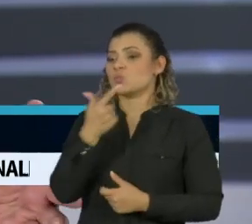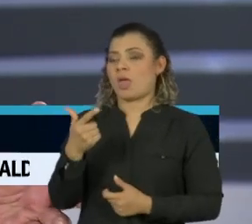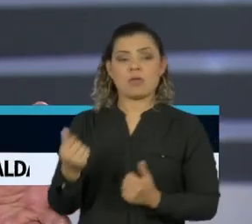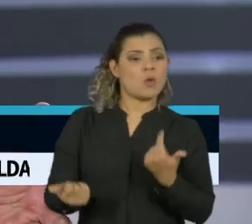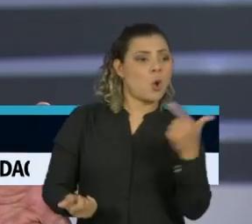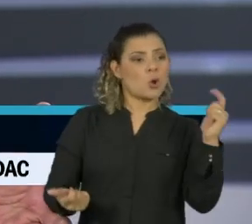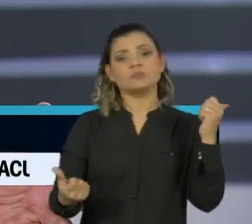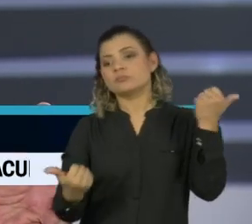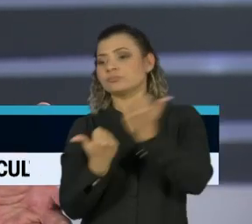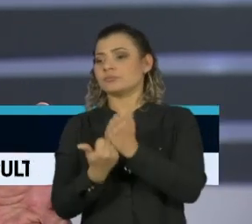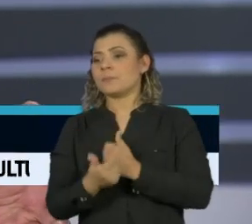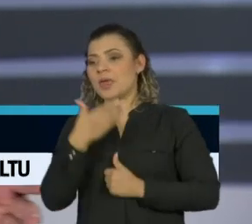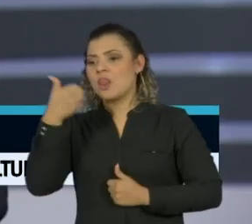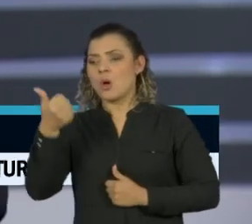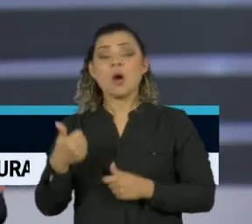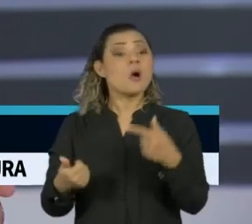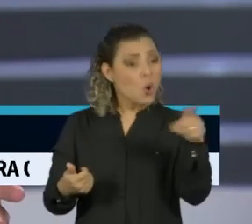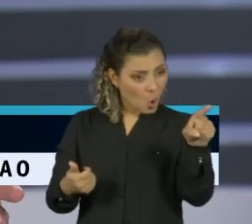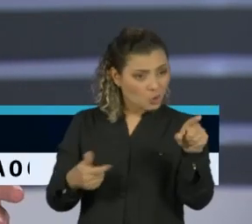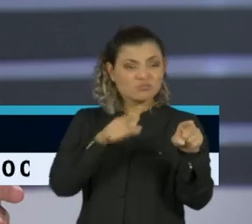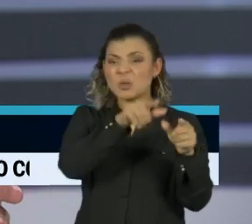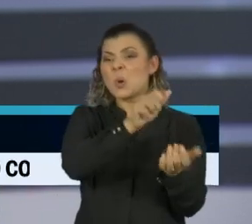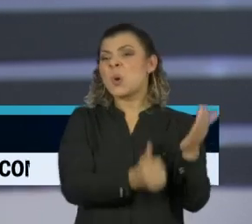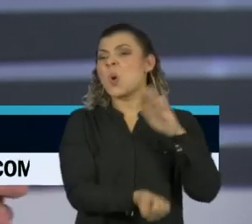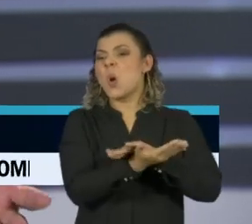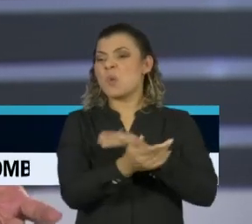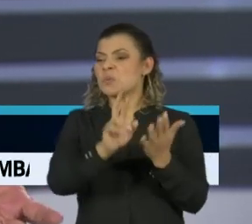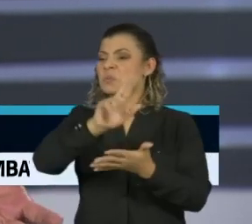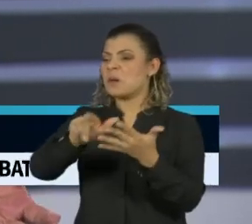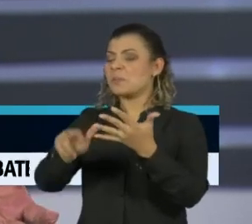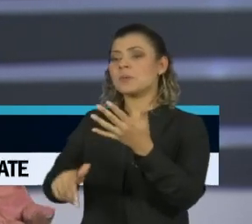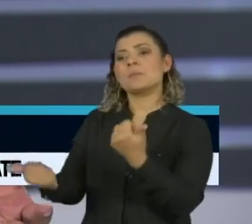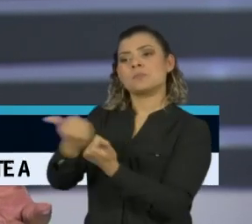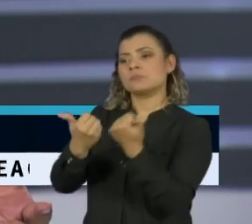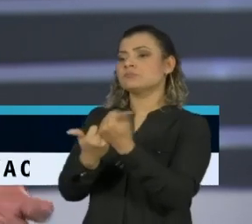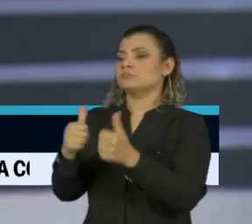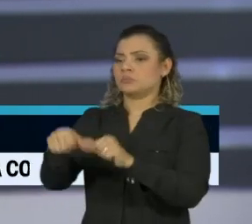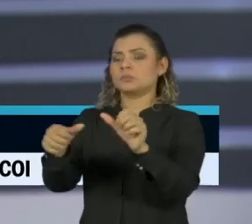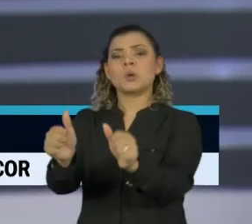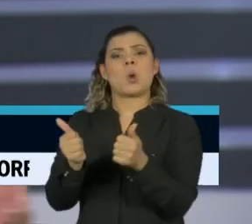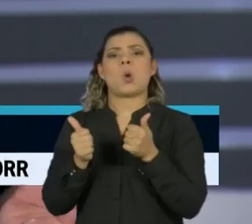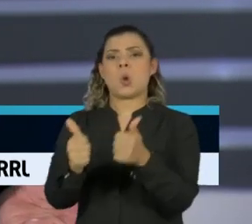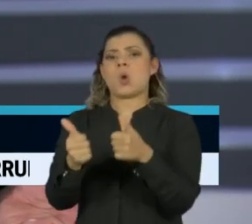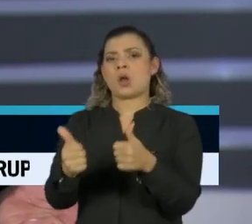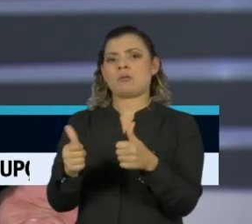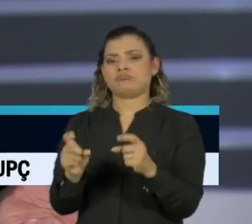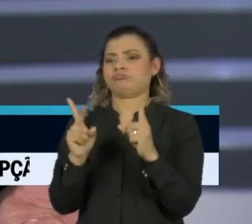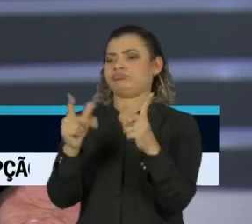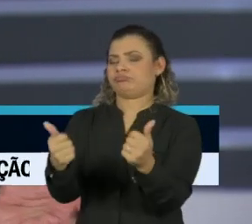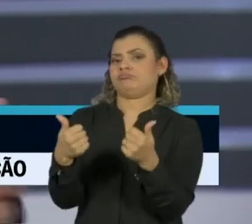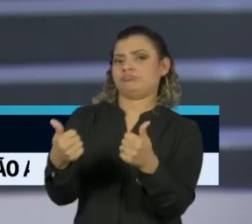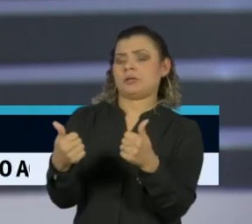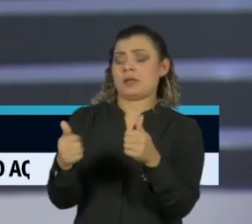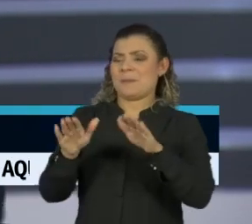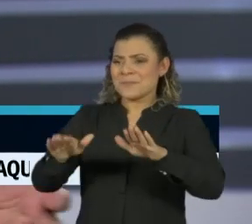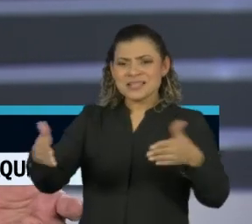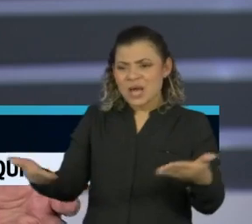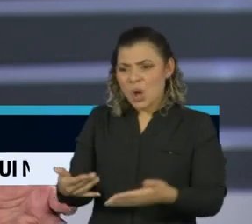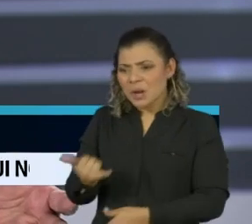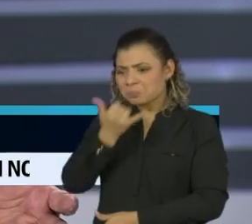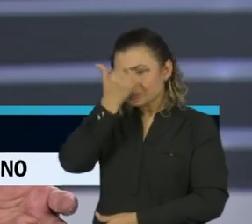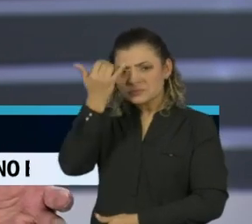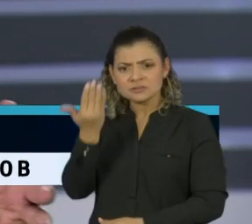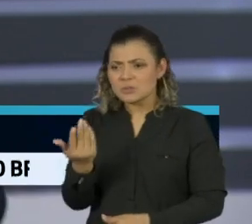deutrano era corrupto, e aí a gente vai mudar, por que tinha que mudar? Por que, de repente, tinha que mudar? Eu acho que a primeira